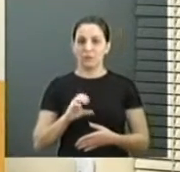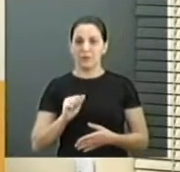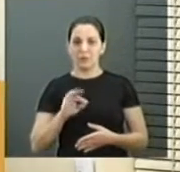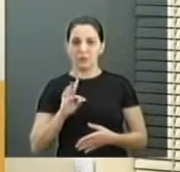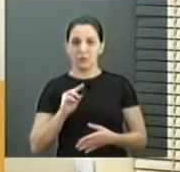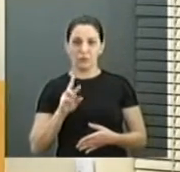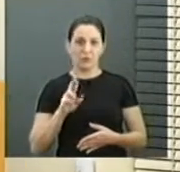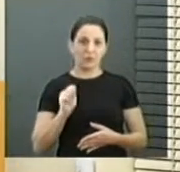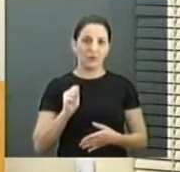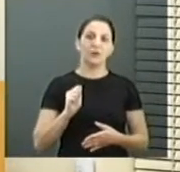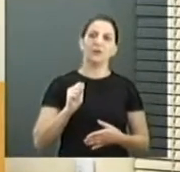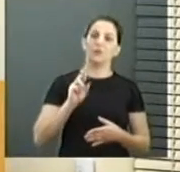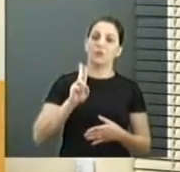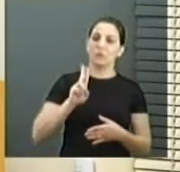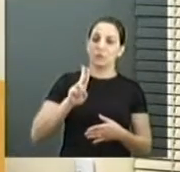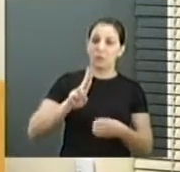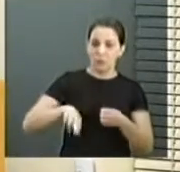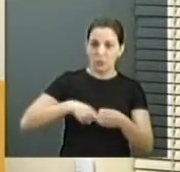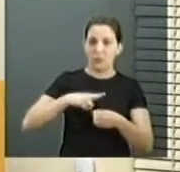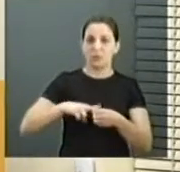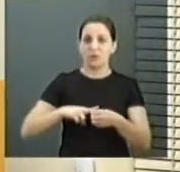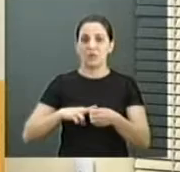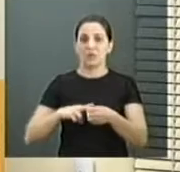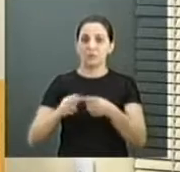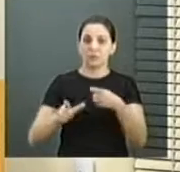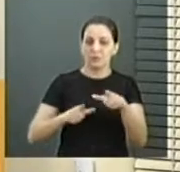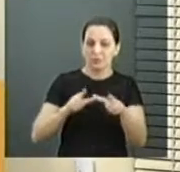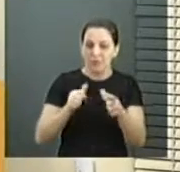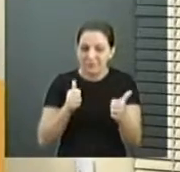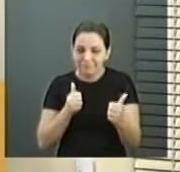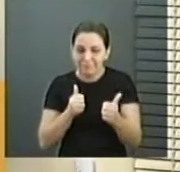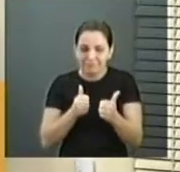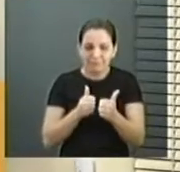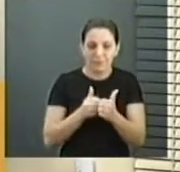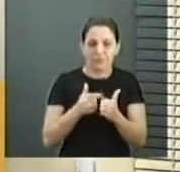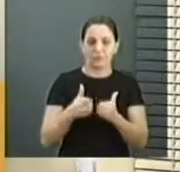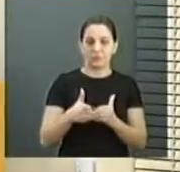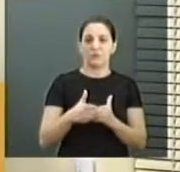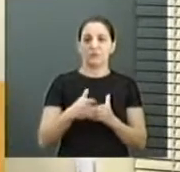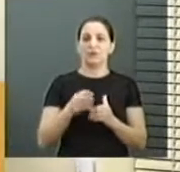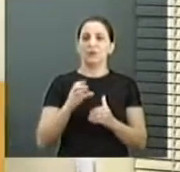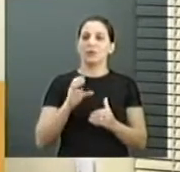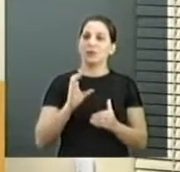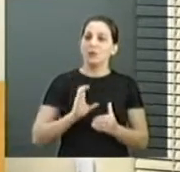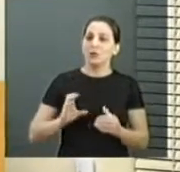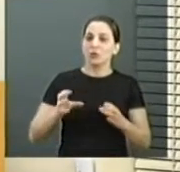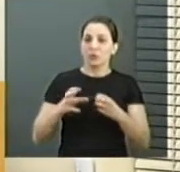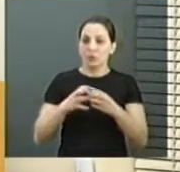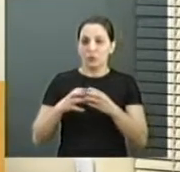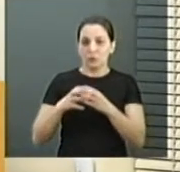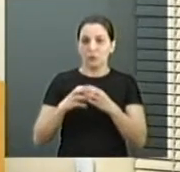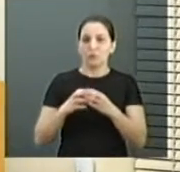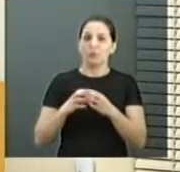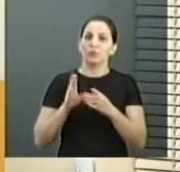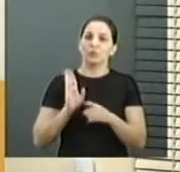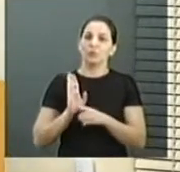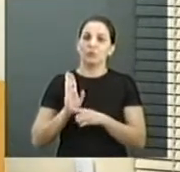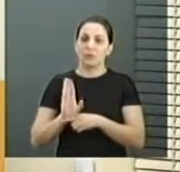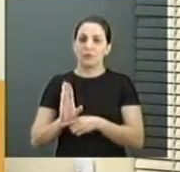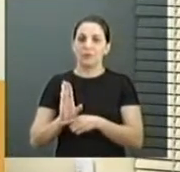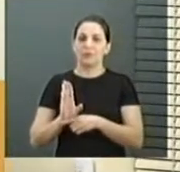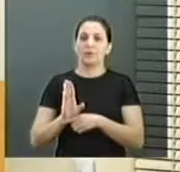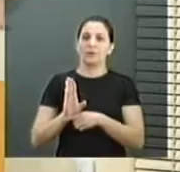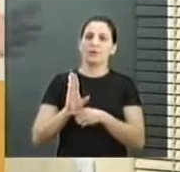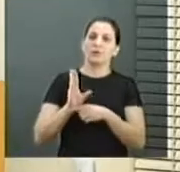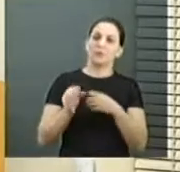pública da Unesp, que tem um trabalho muito próximo à cooperativa, a grande maioria dos projetos foram definhando. Como acontece